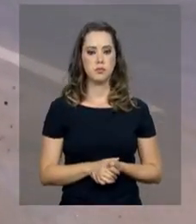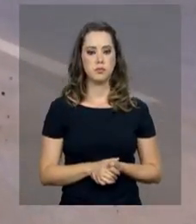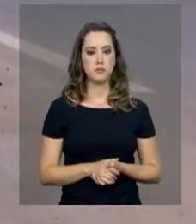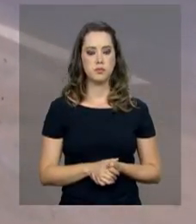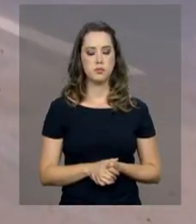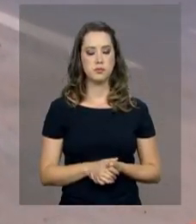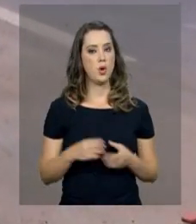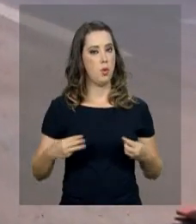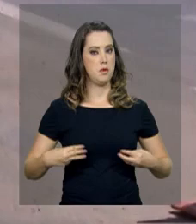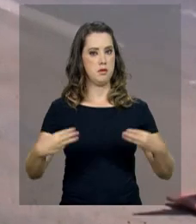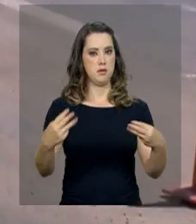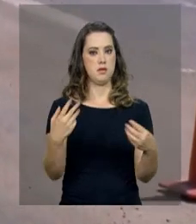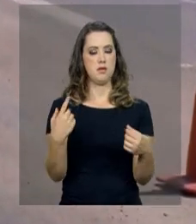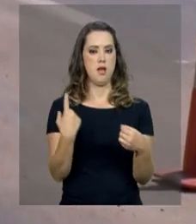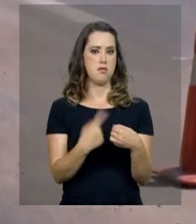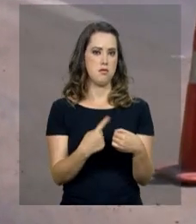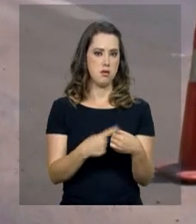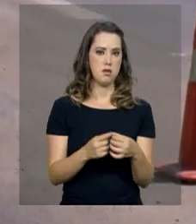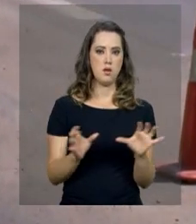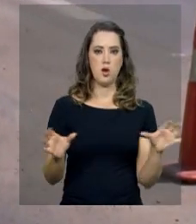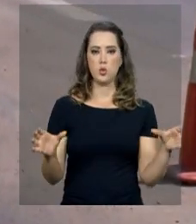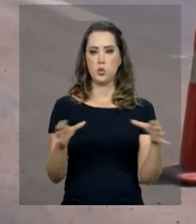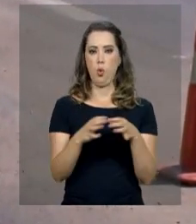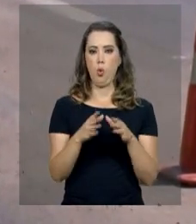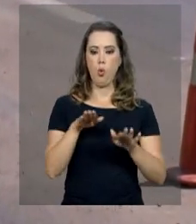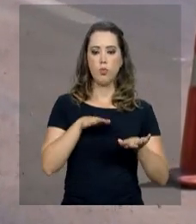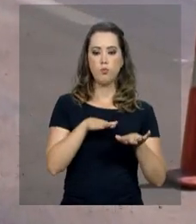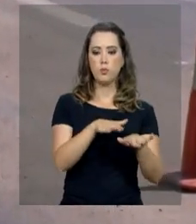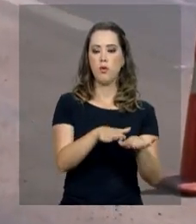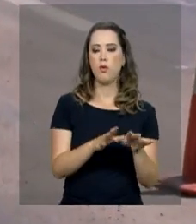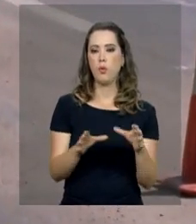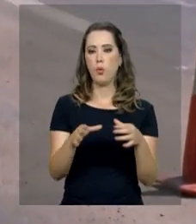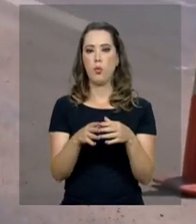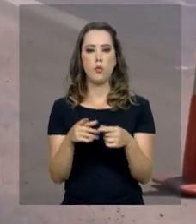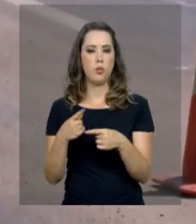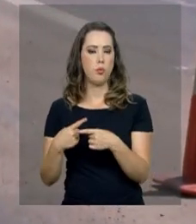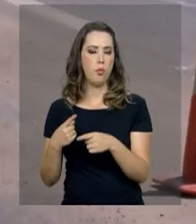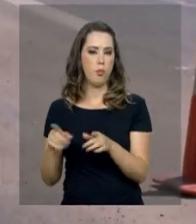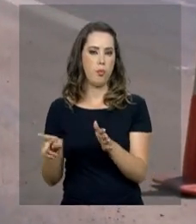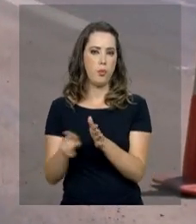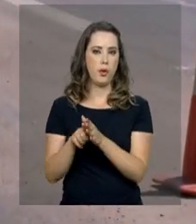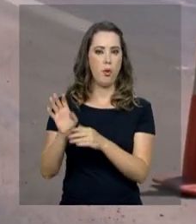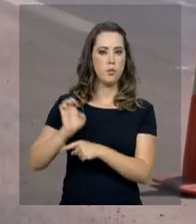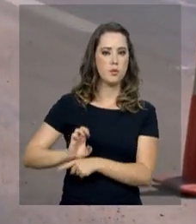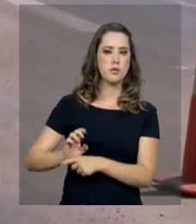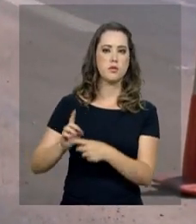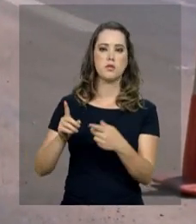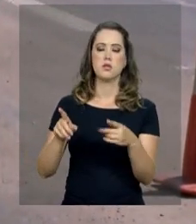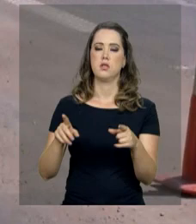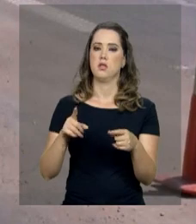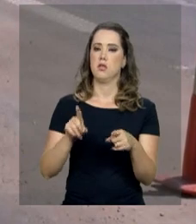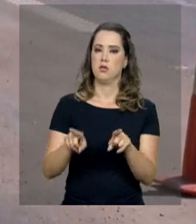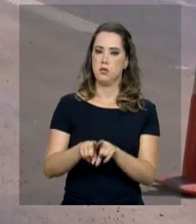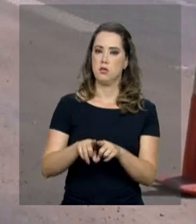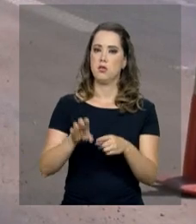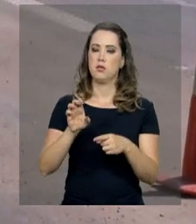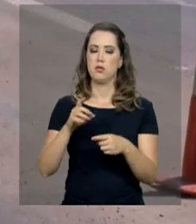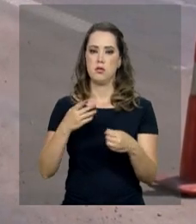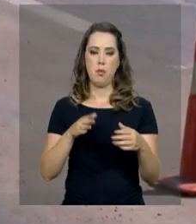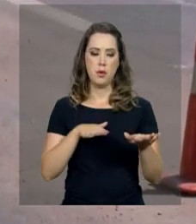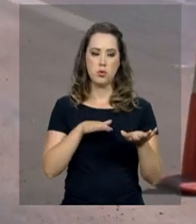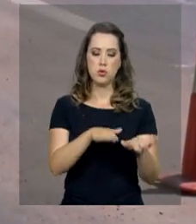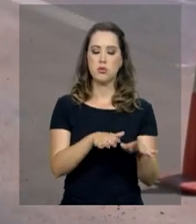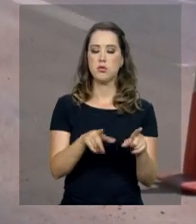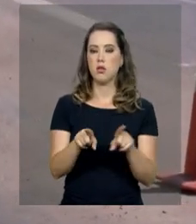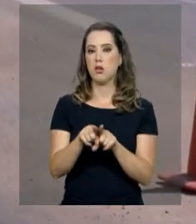Cidade, o Departamento Nacional de Trânsito, em parceria com os departamentos estaduais de rodovias, os departamentos estaduais de trânsito,